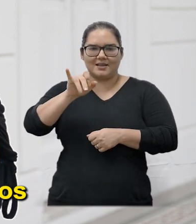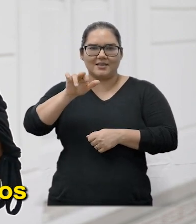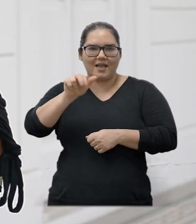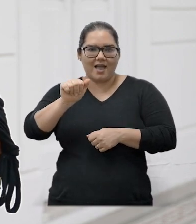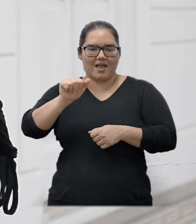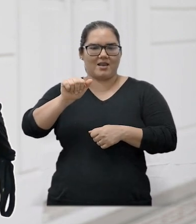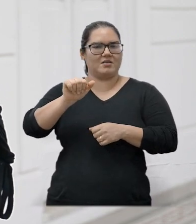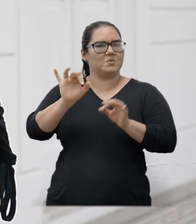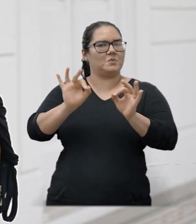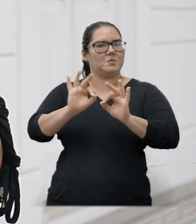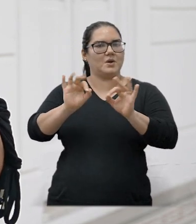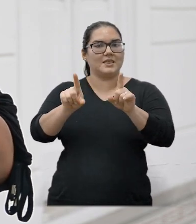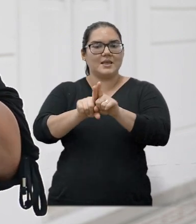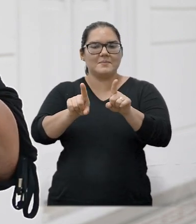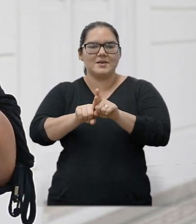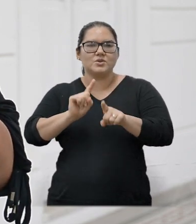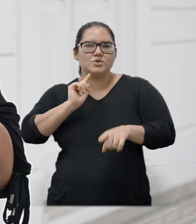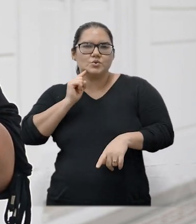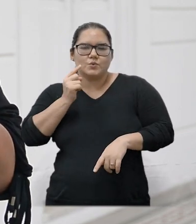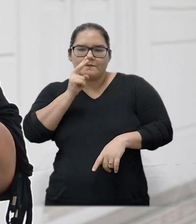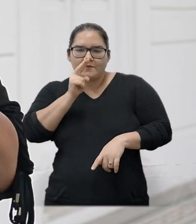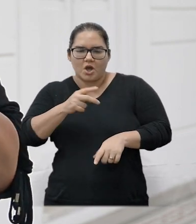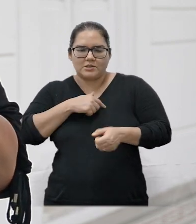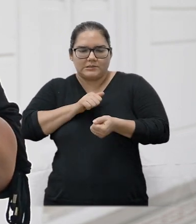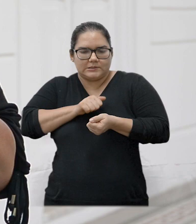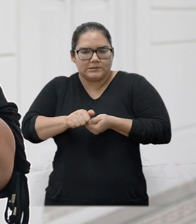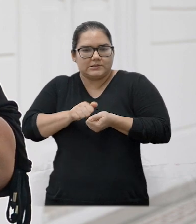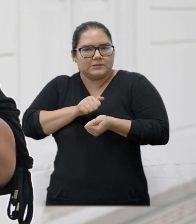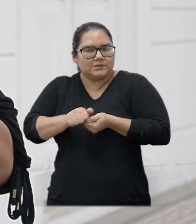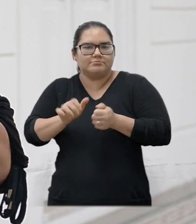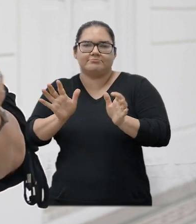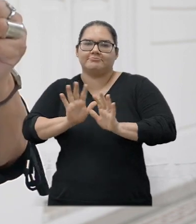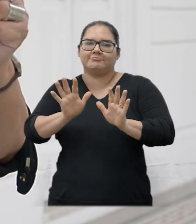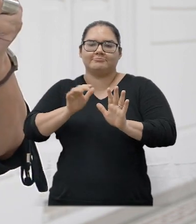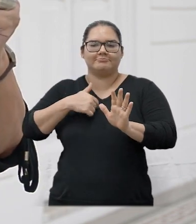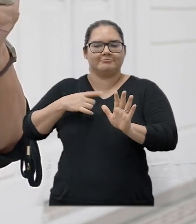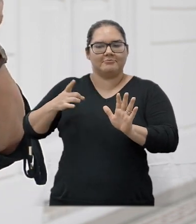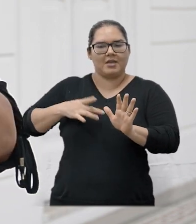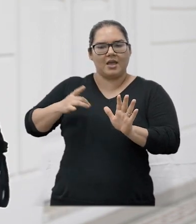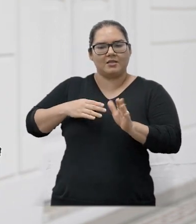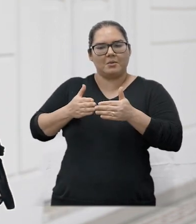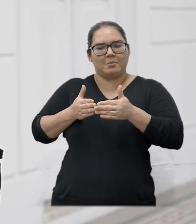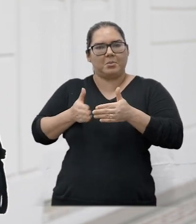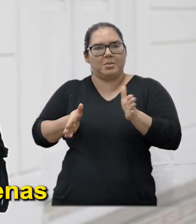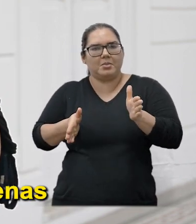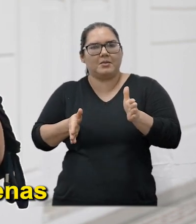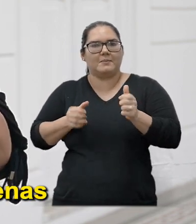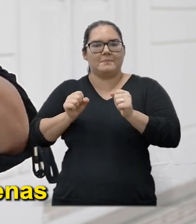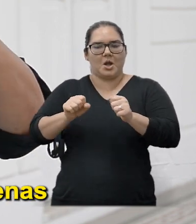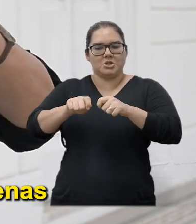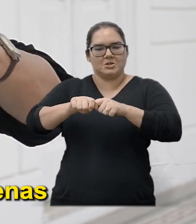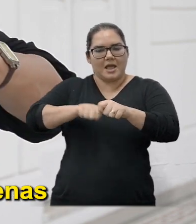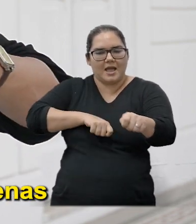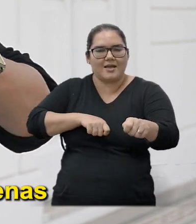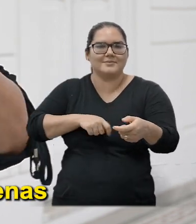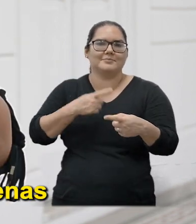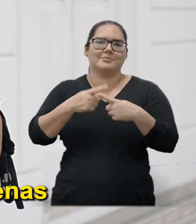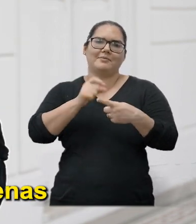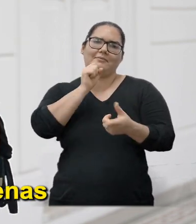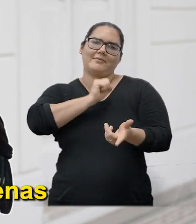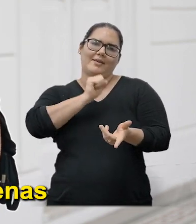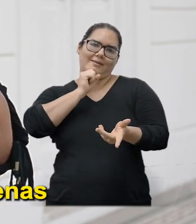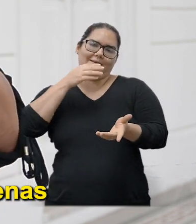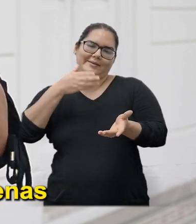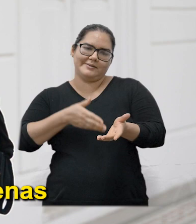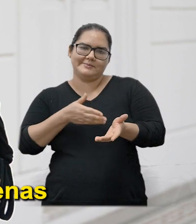Pelo uso Porque era Temerário Demais Podia se rasgar Na minha mão Portanto No processo De